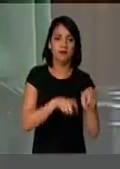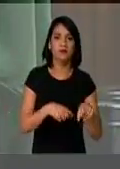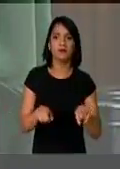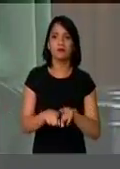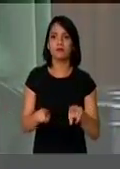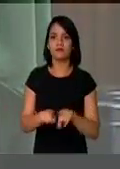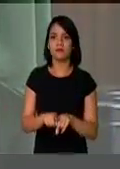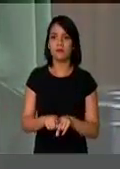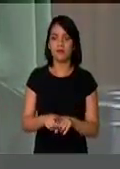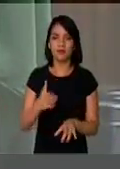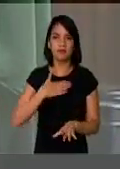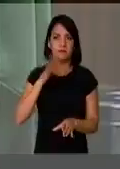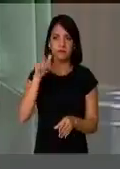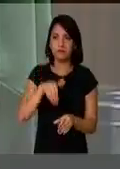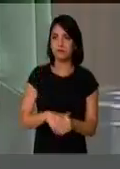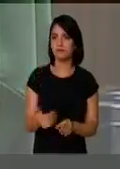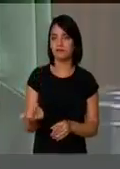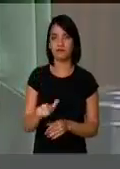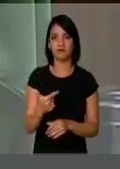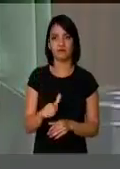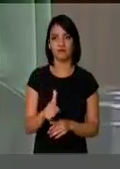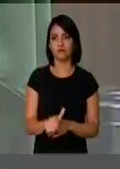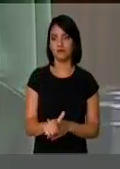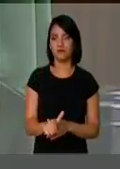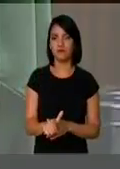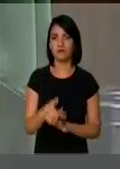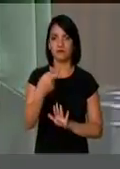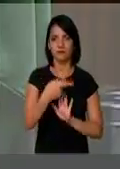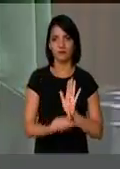será, com o meu voto, que esse projeto irá passar. Muito obrigado, senhor presidente. Obrigado. Obrigado. Obrigado.